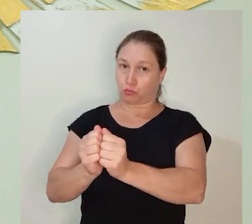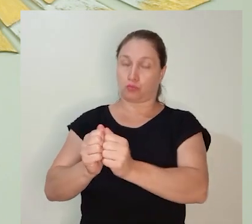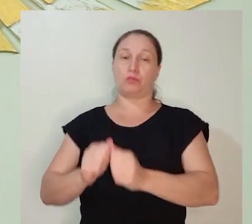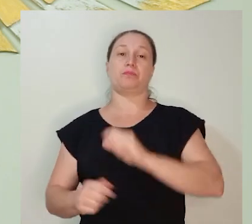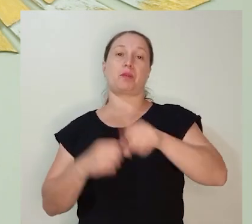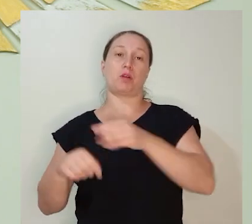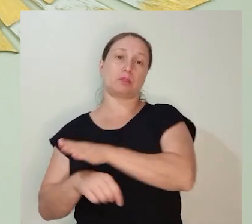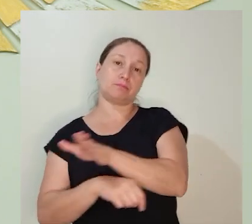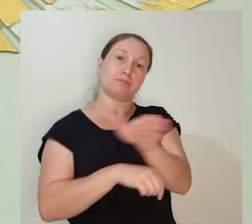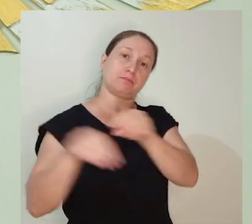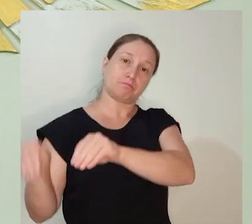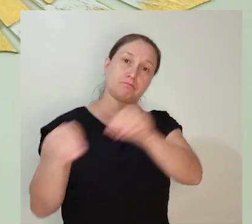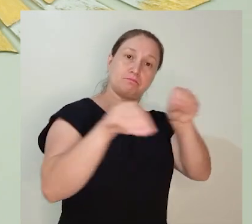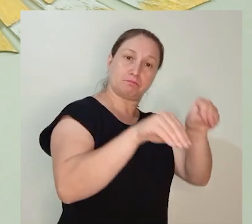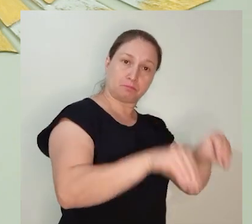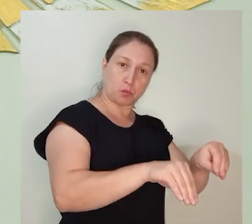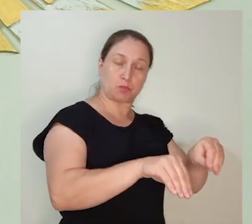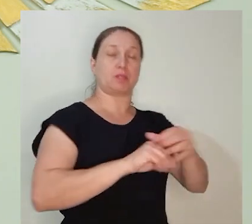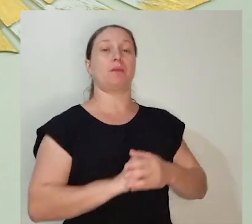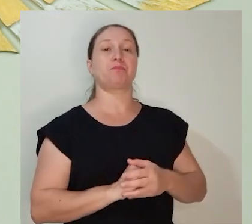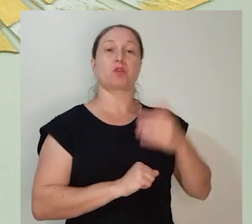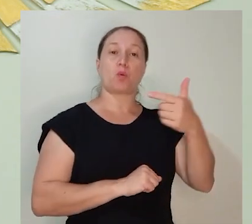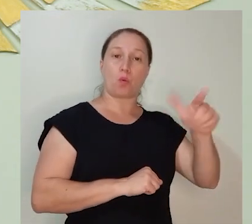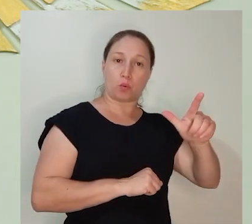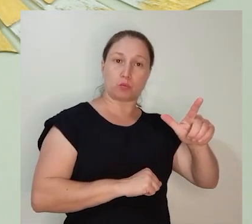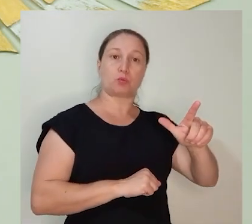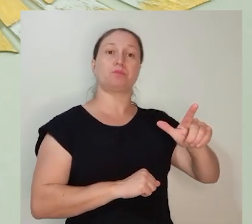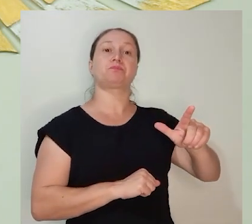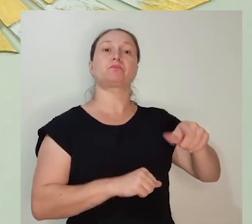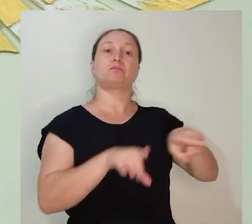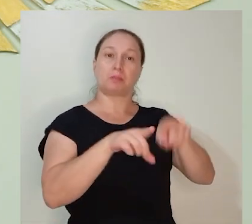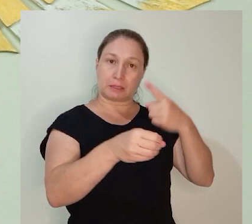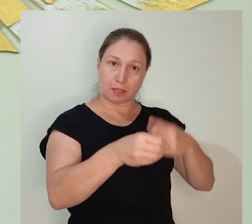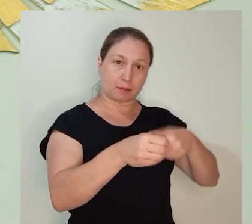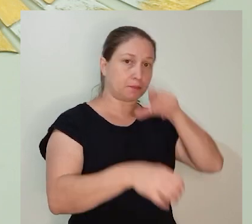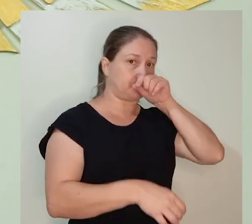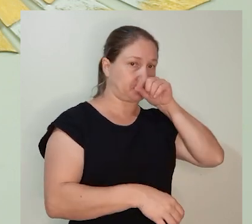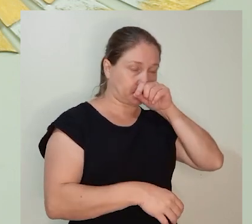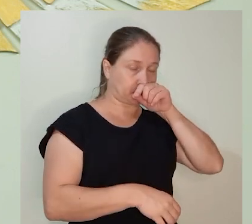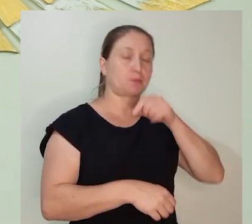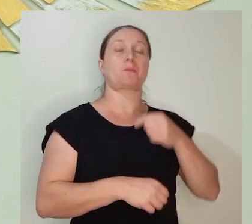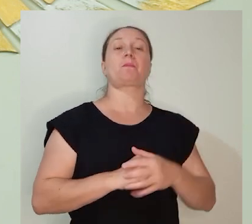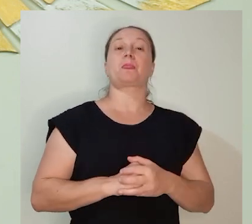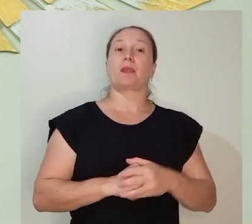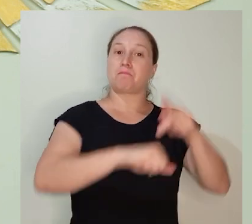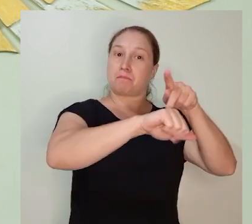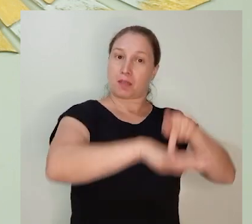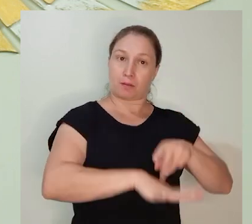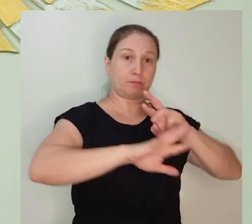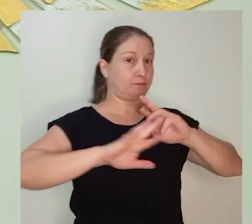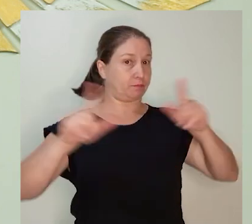Depois, para a Colônia Esperança, no município de Harapongas, onde pude